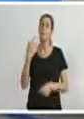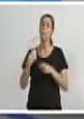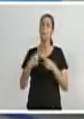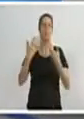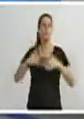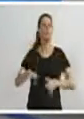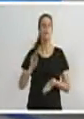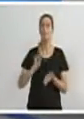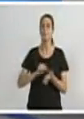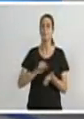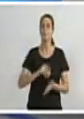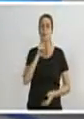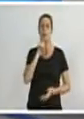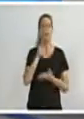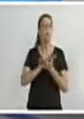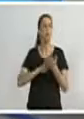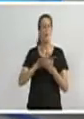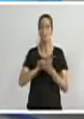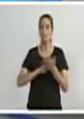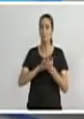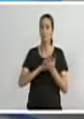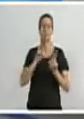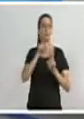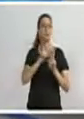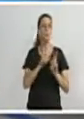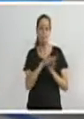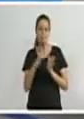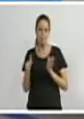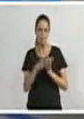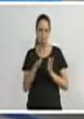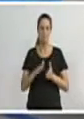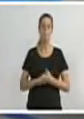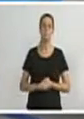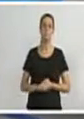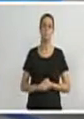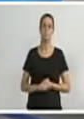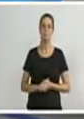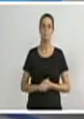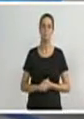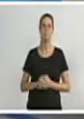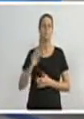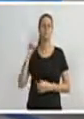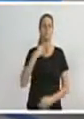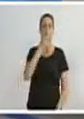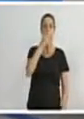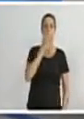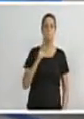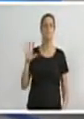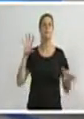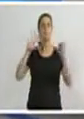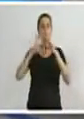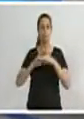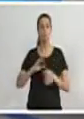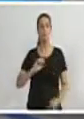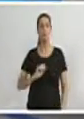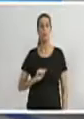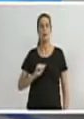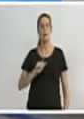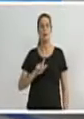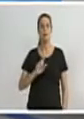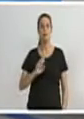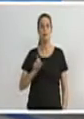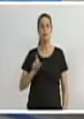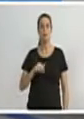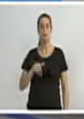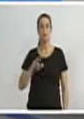nessa região, que tem sofrido muito nos últimos anos. Os vereadores Oudemar Becker e Alexandre Caminha estiveram